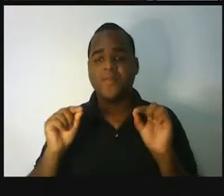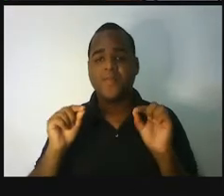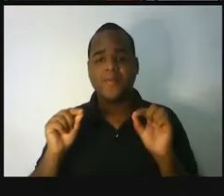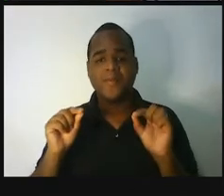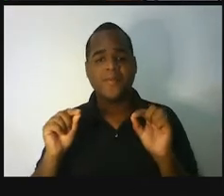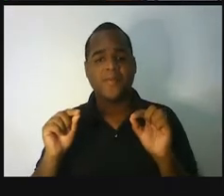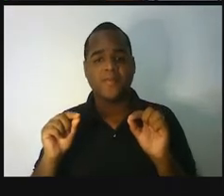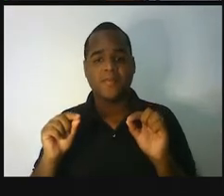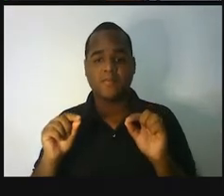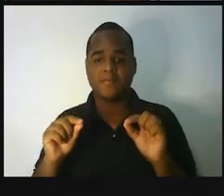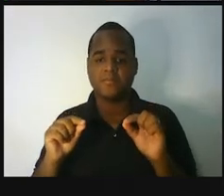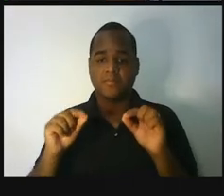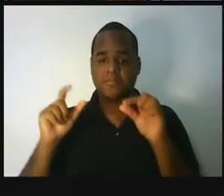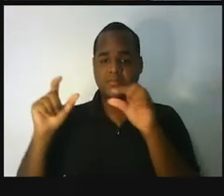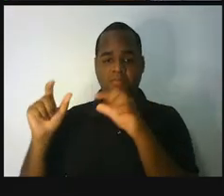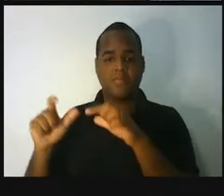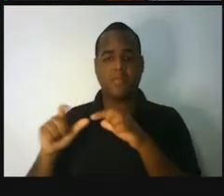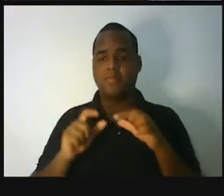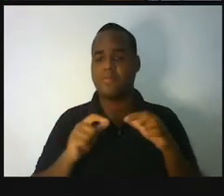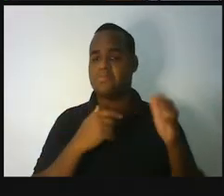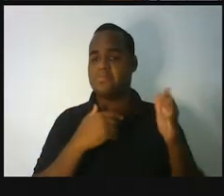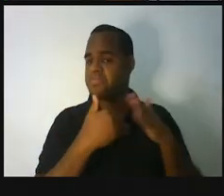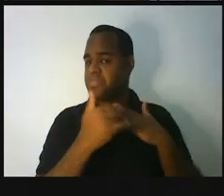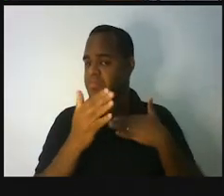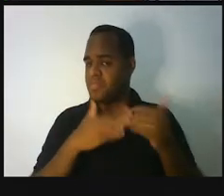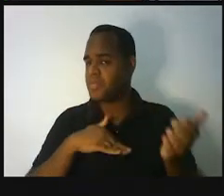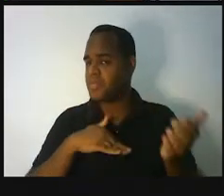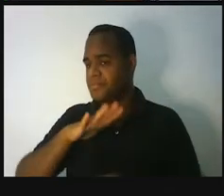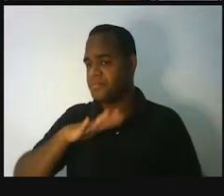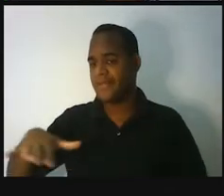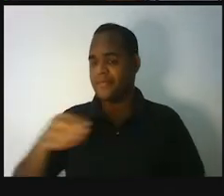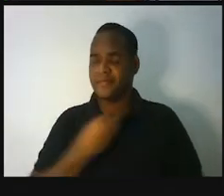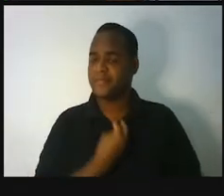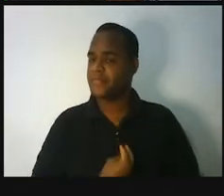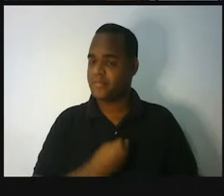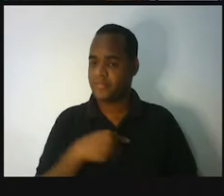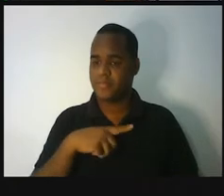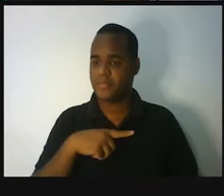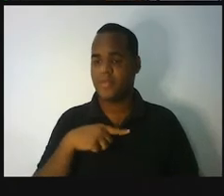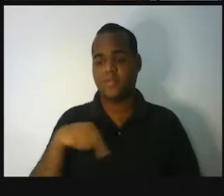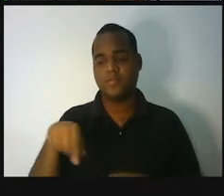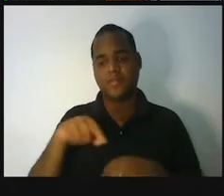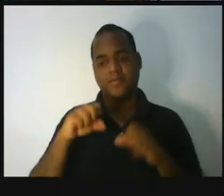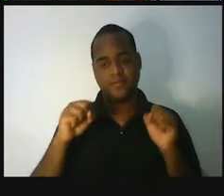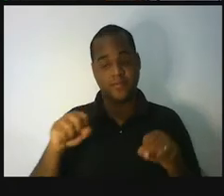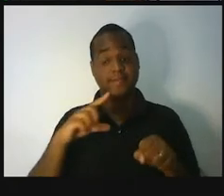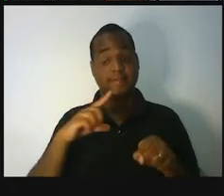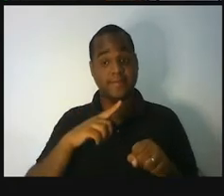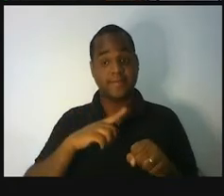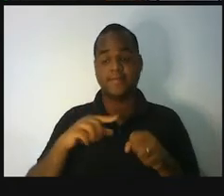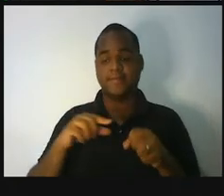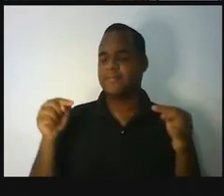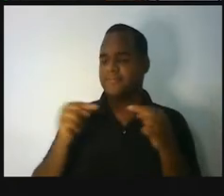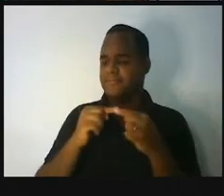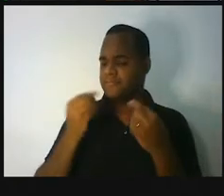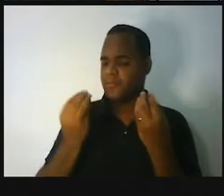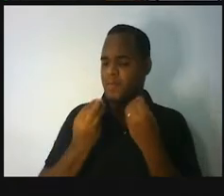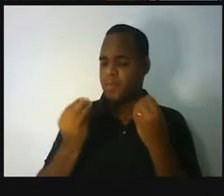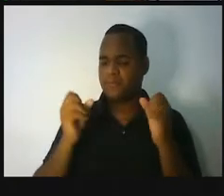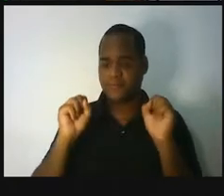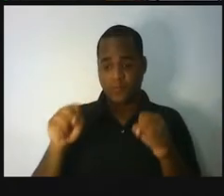Em qualquer área da nossa vida, que exigir de nós a capacidade de